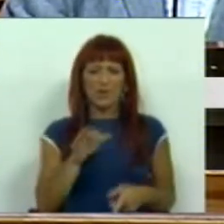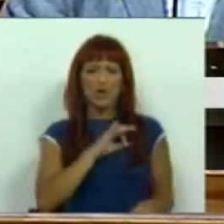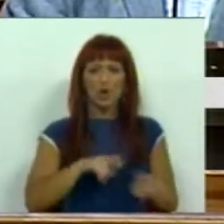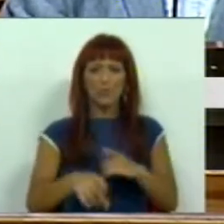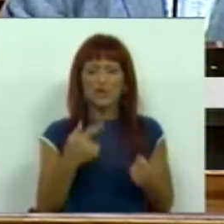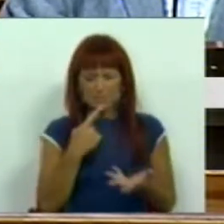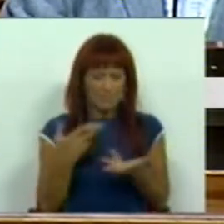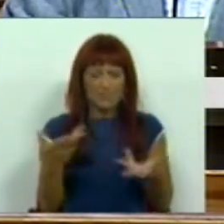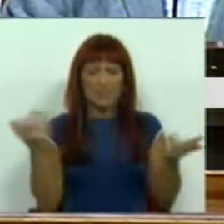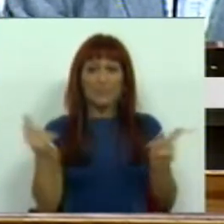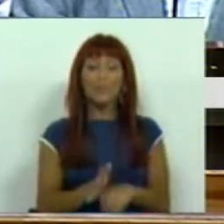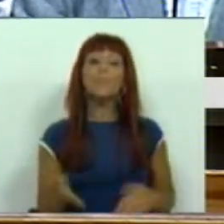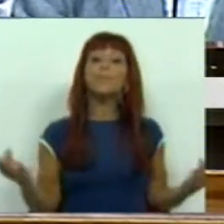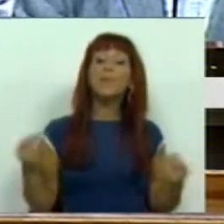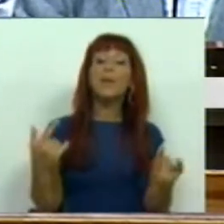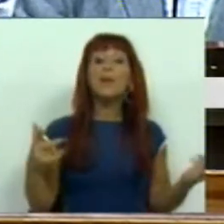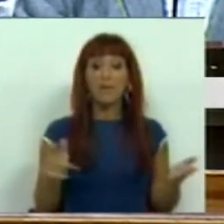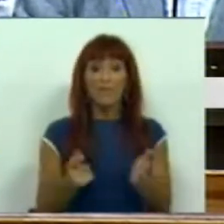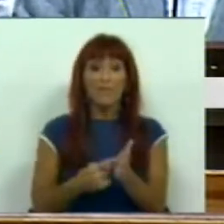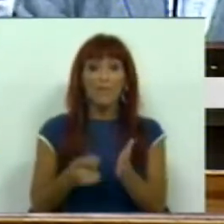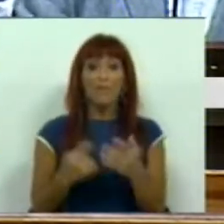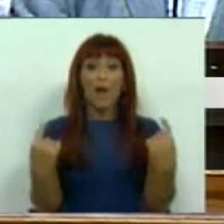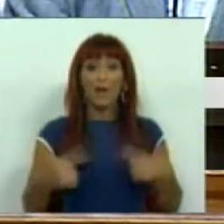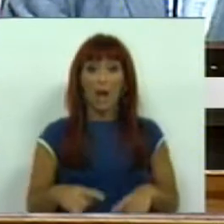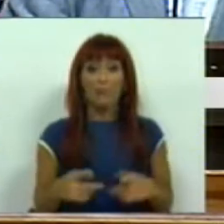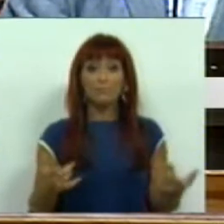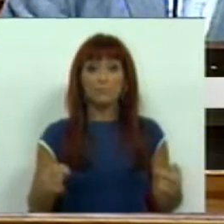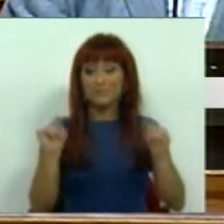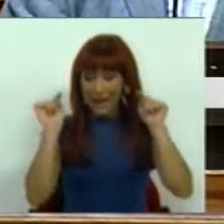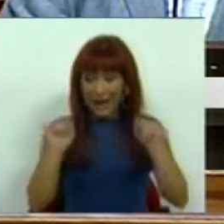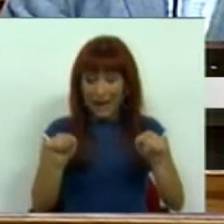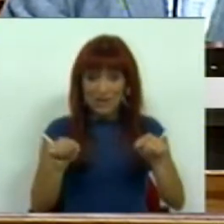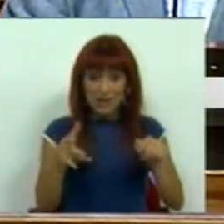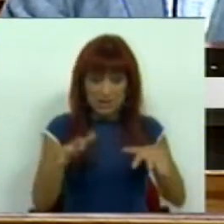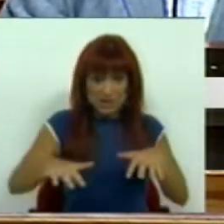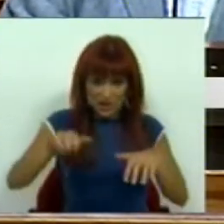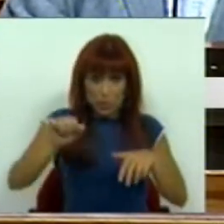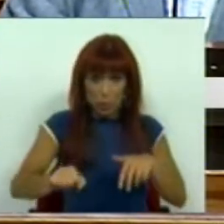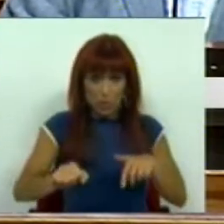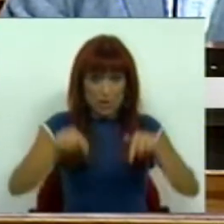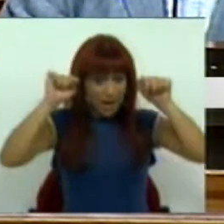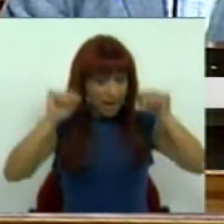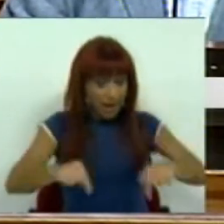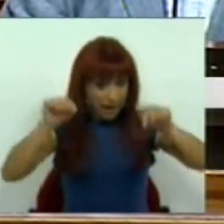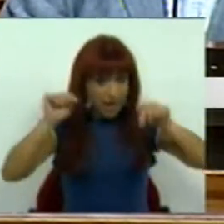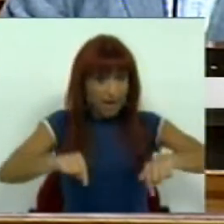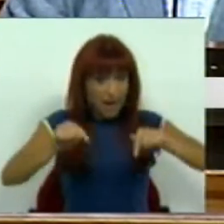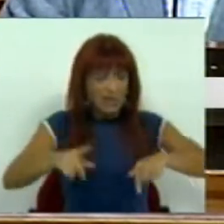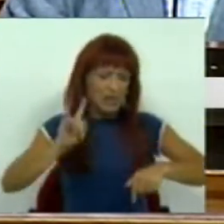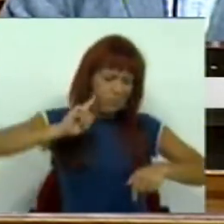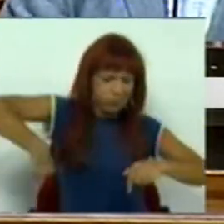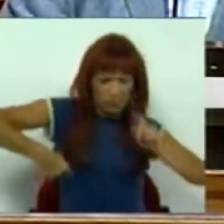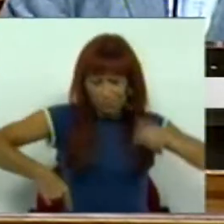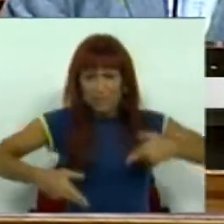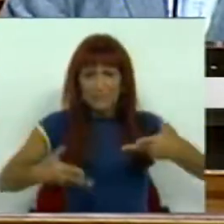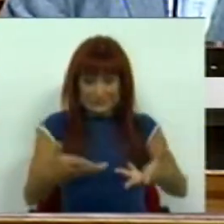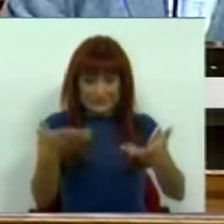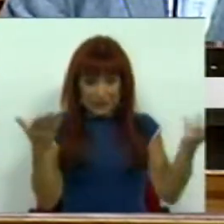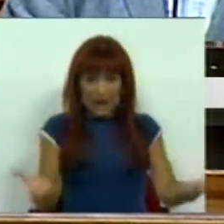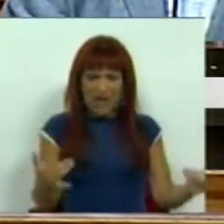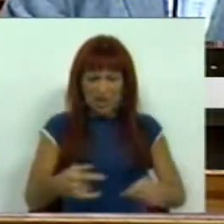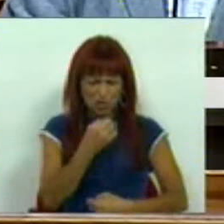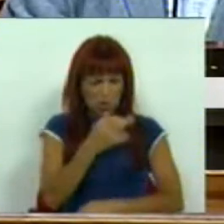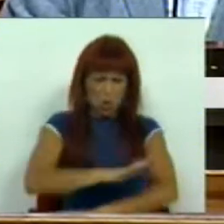entendamos. De facto faz falta para esta situação, para estes prevaricadores, para